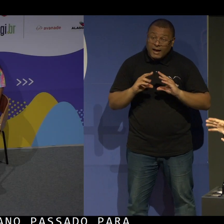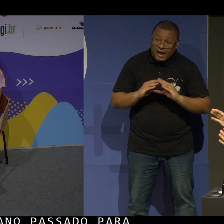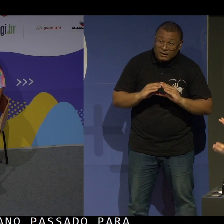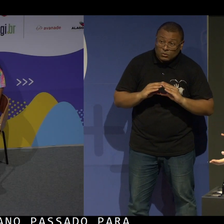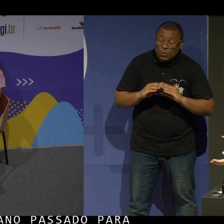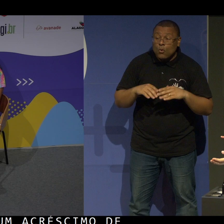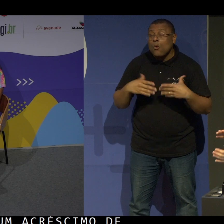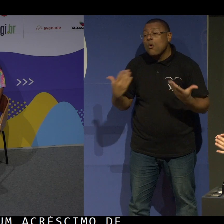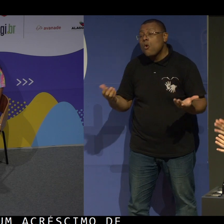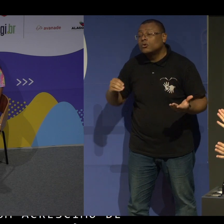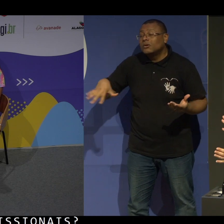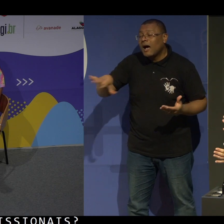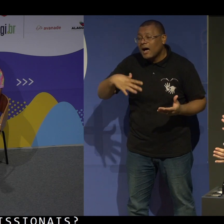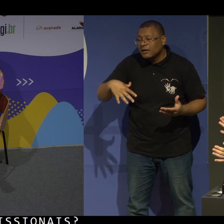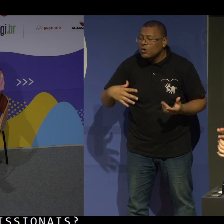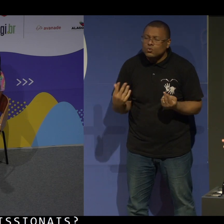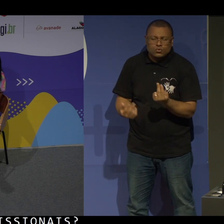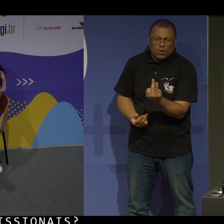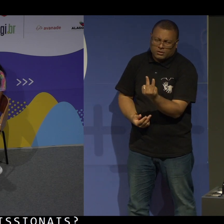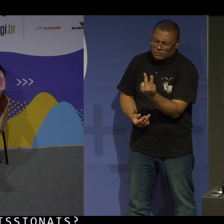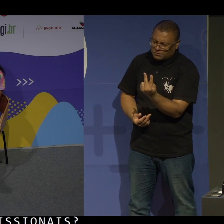Não. Vamos lá. Dentro da empresa e mercado.